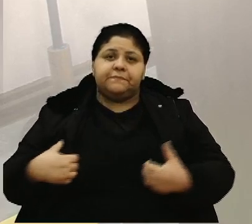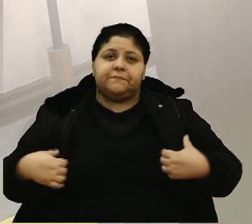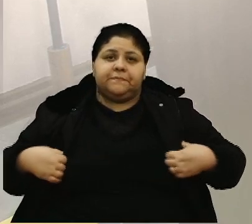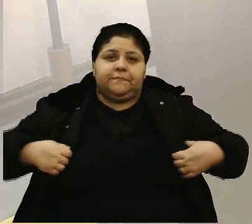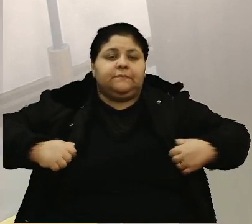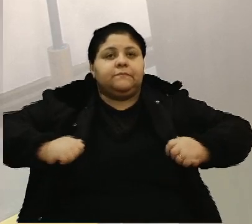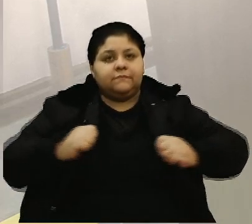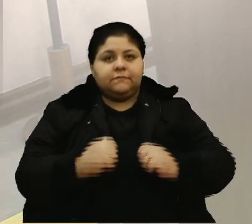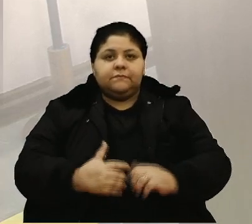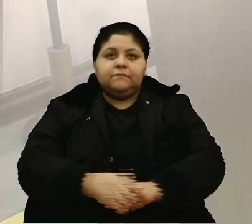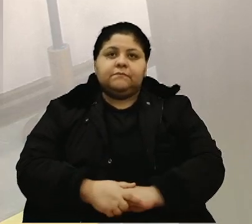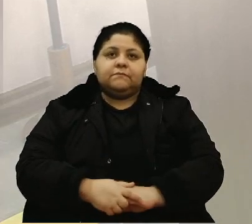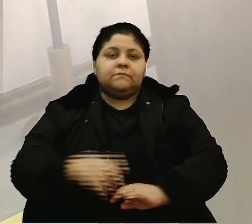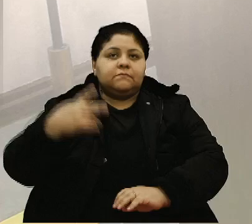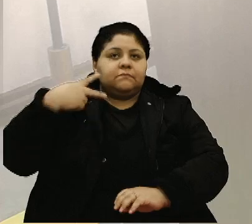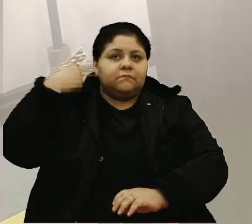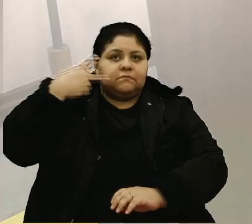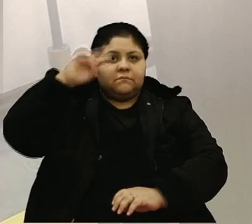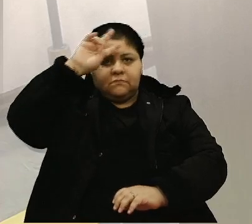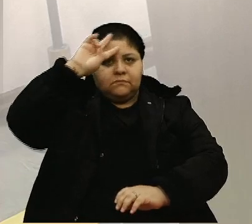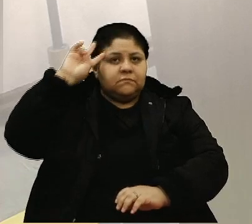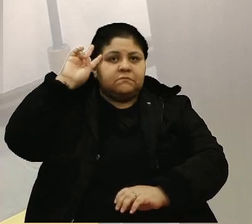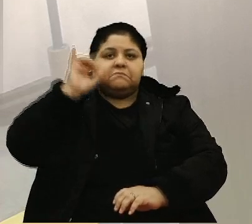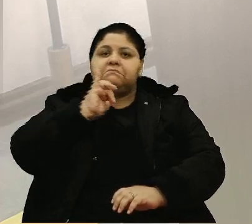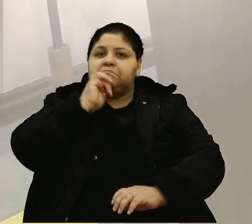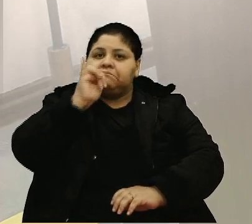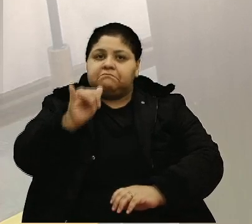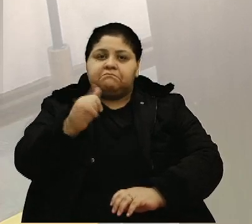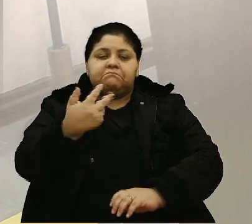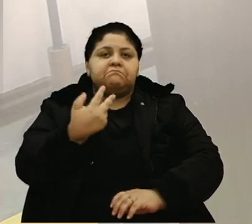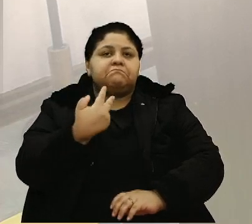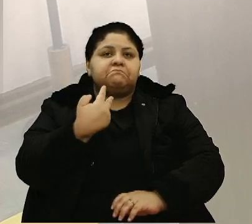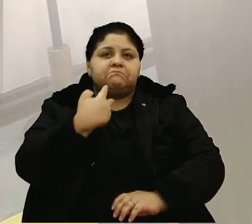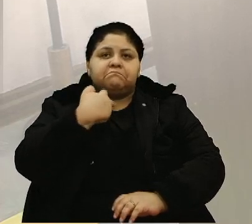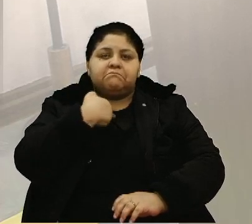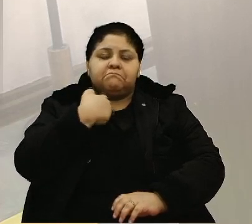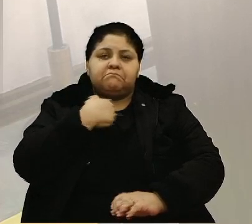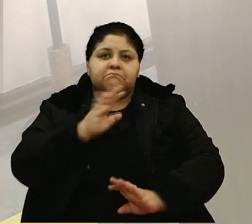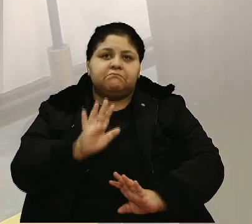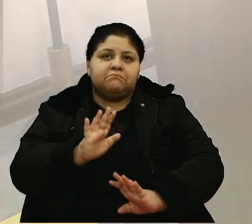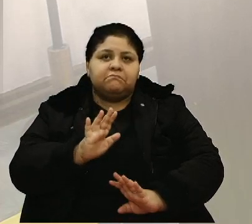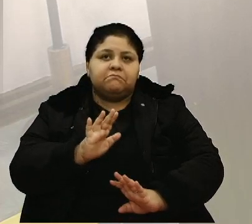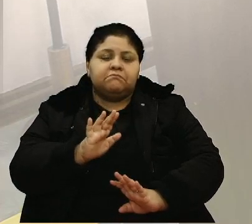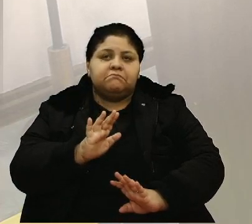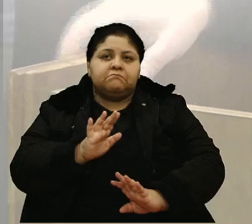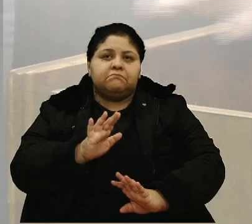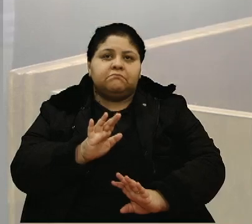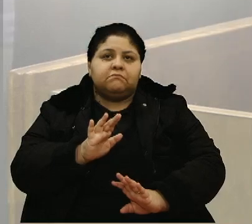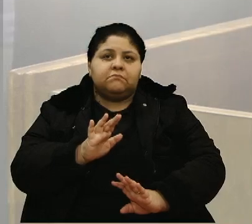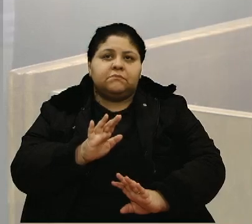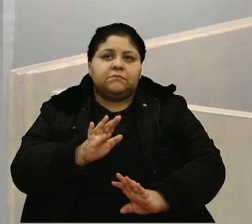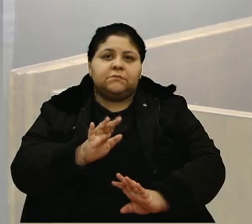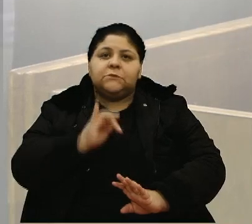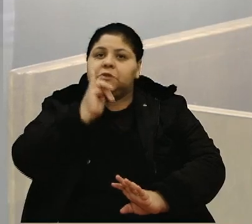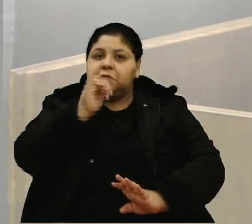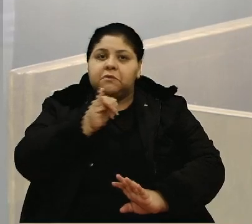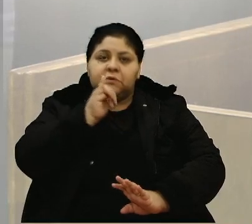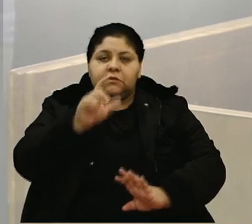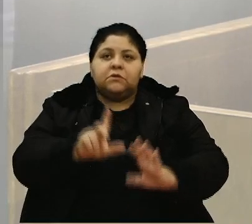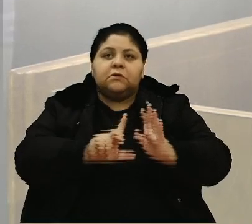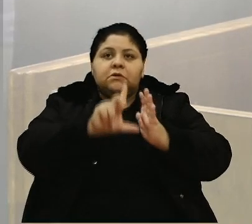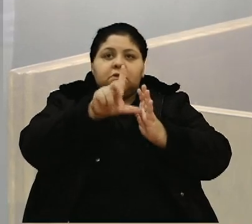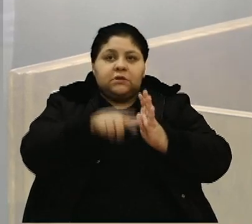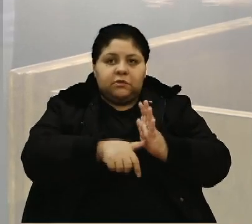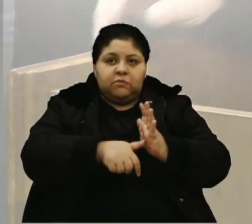Marisol. Vereador Velocino, eu vou dizer que eu não poderia deixar de ocupar a tribuna depois do